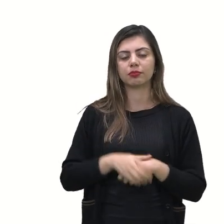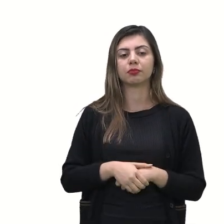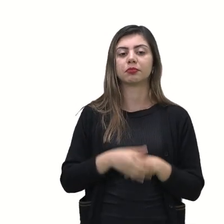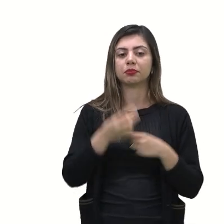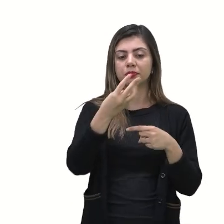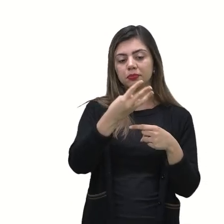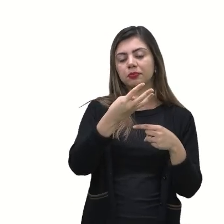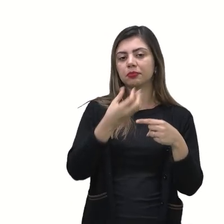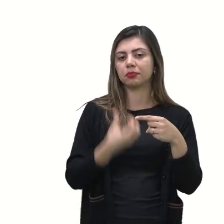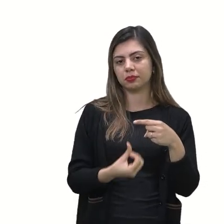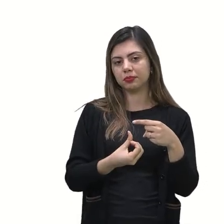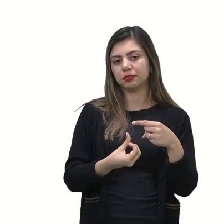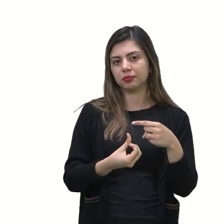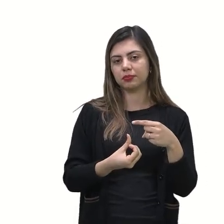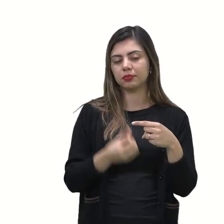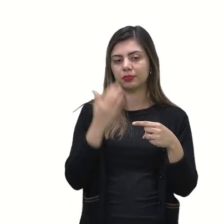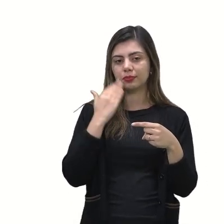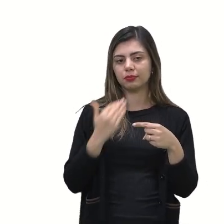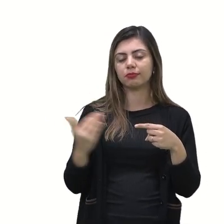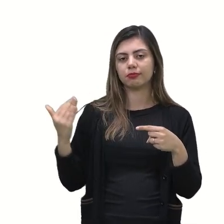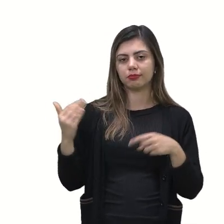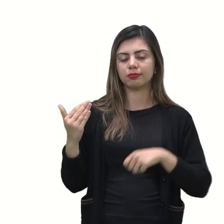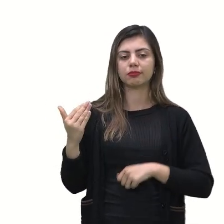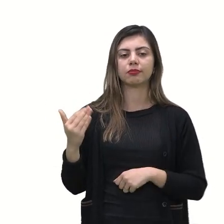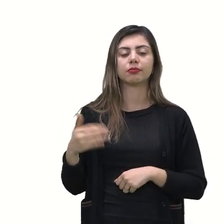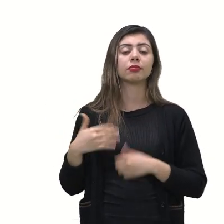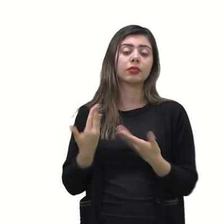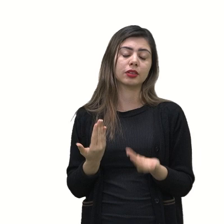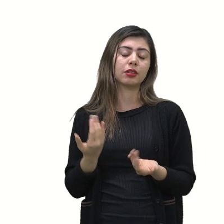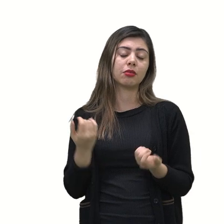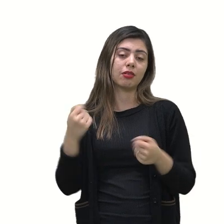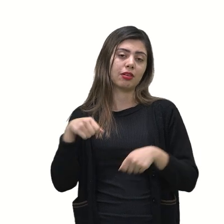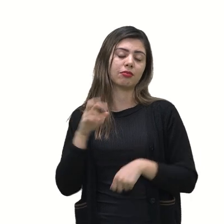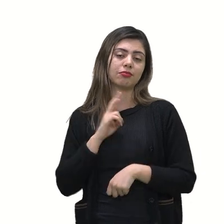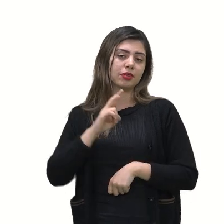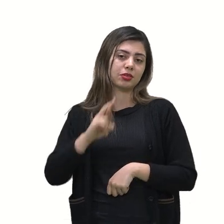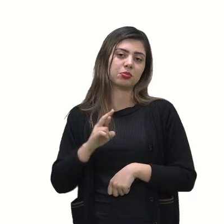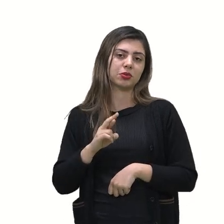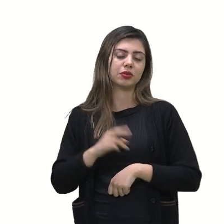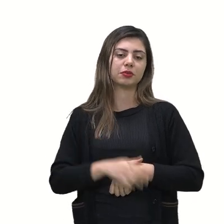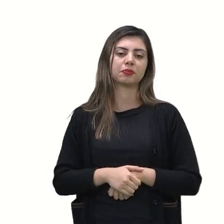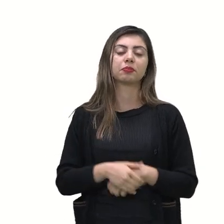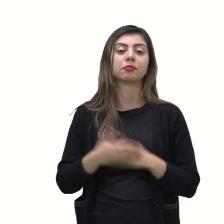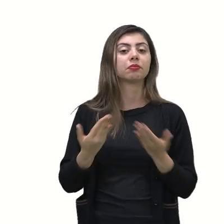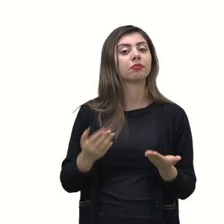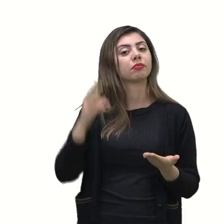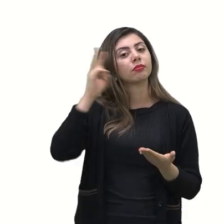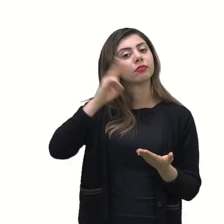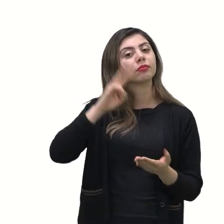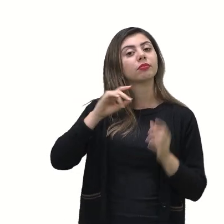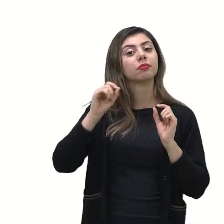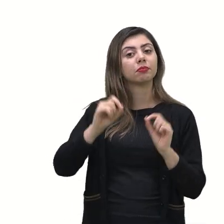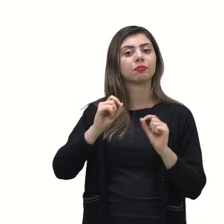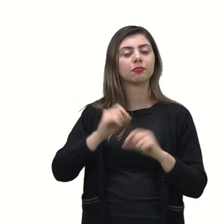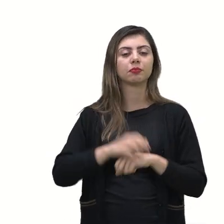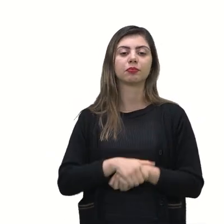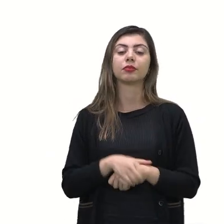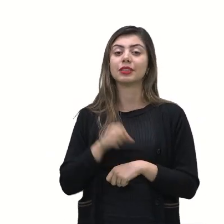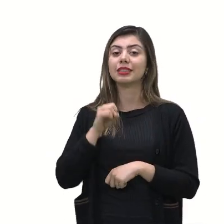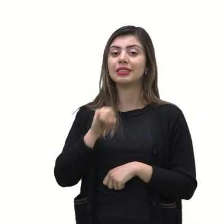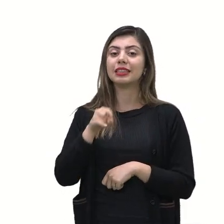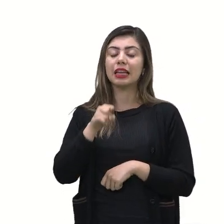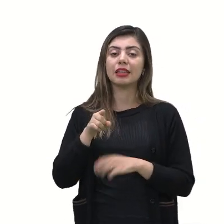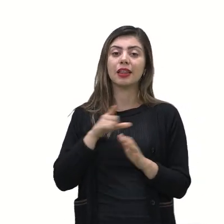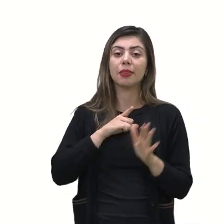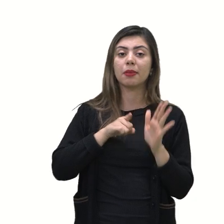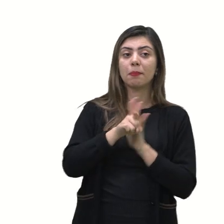nossa fração é essa a nossa resposta é essa relembrando sempre que se a questão